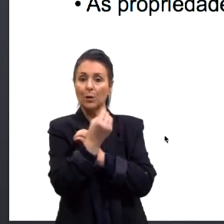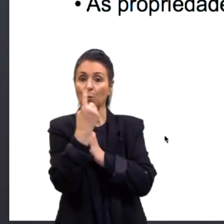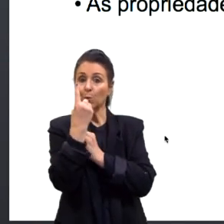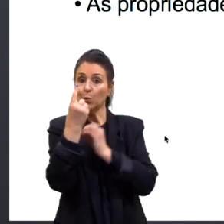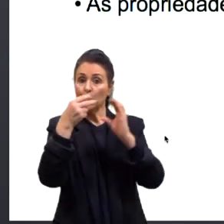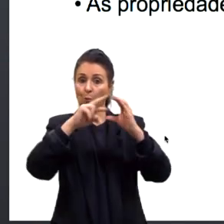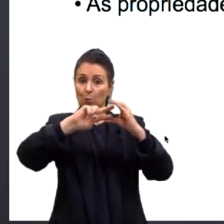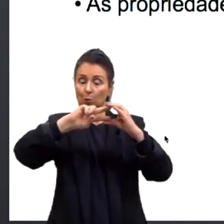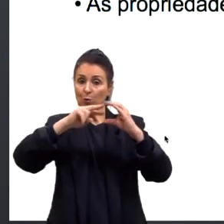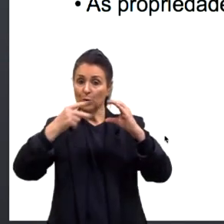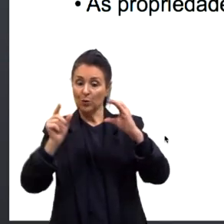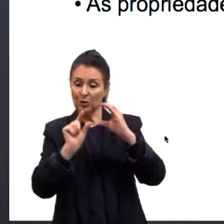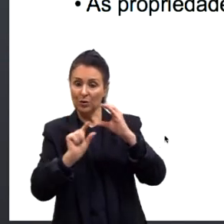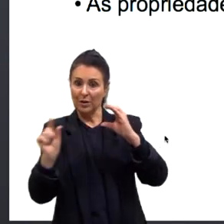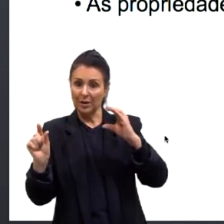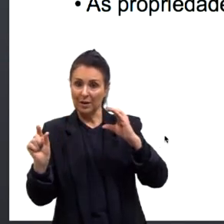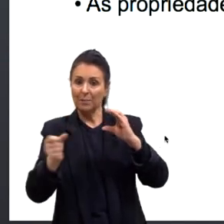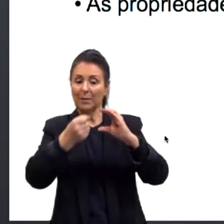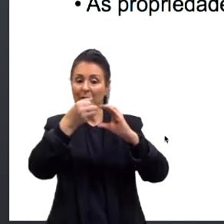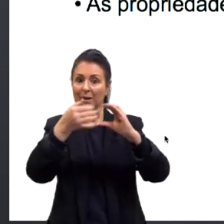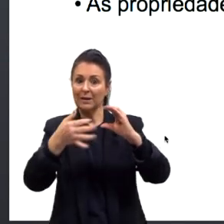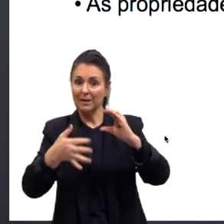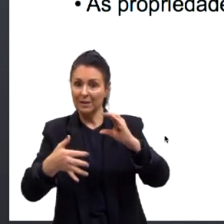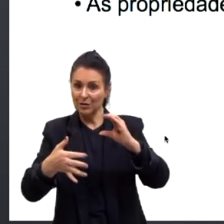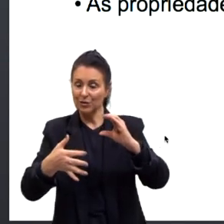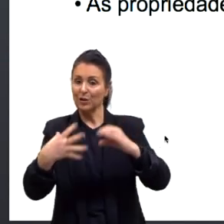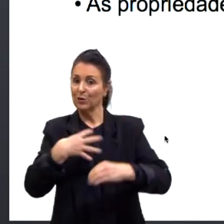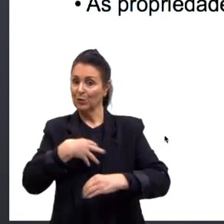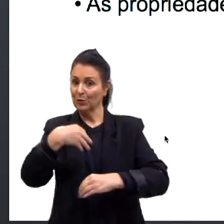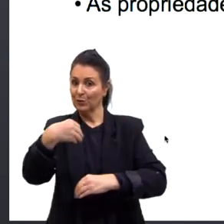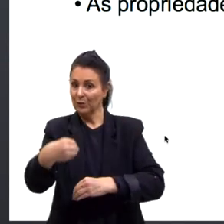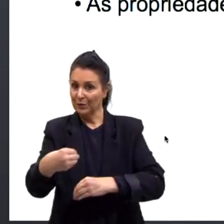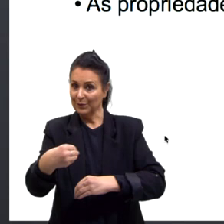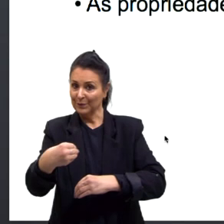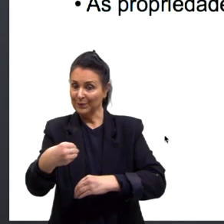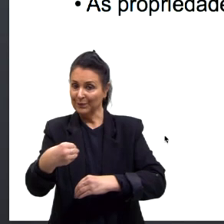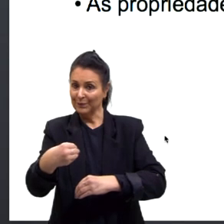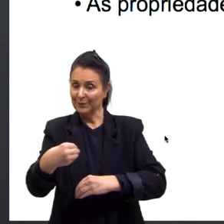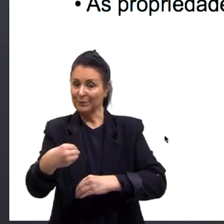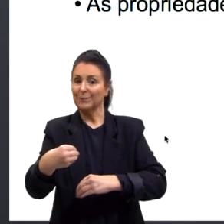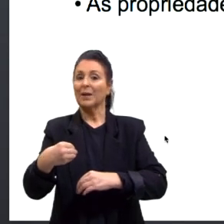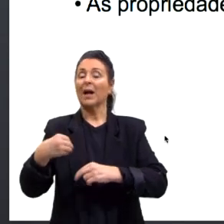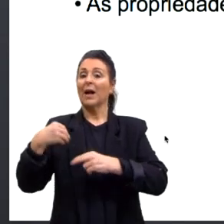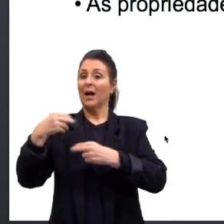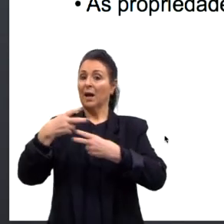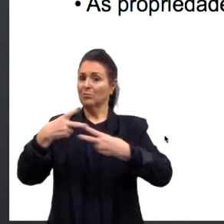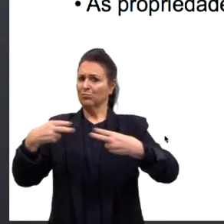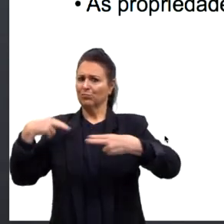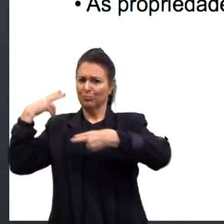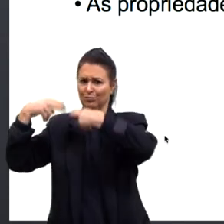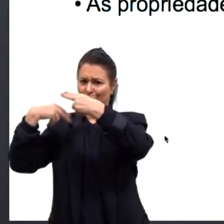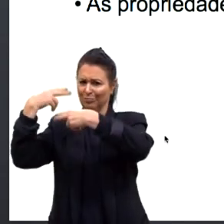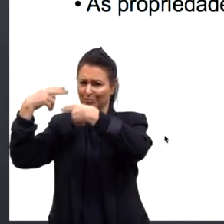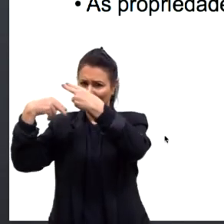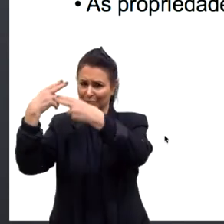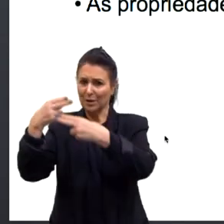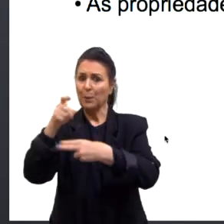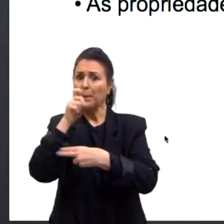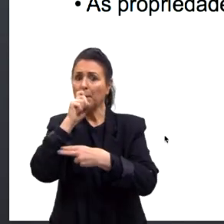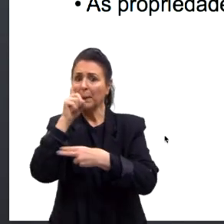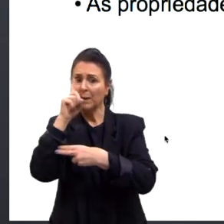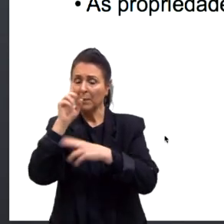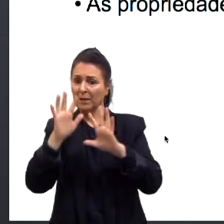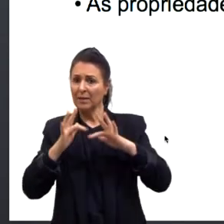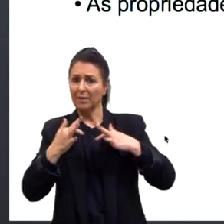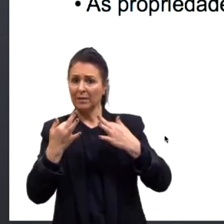característica dos seus descendentes. as propriedades hereditárias são herança do pai e da mãe.